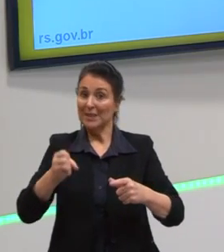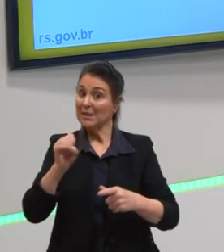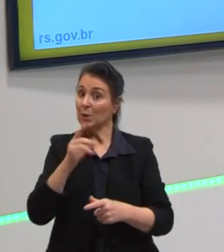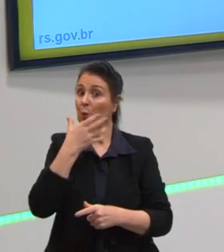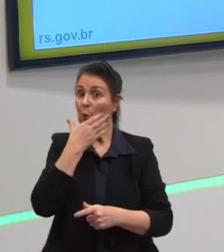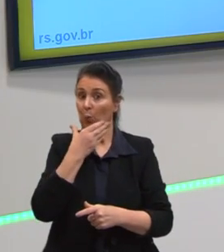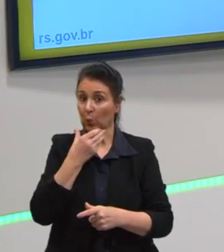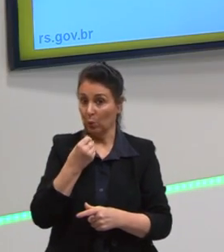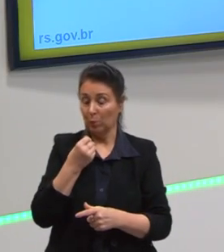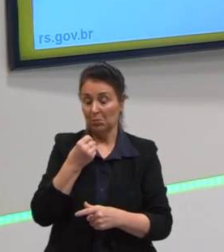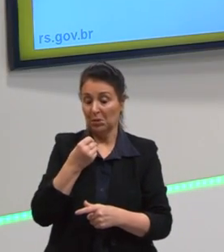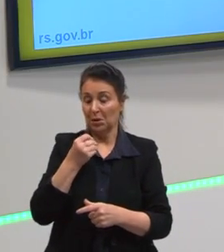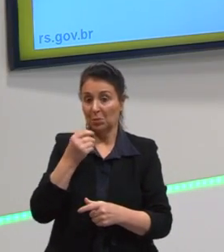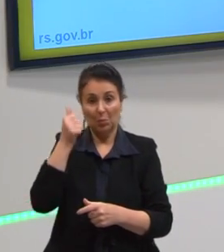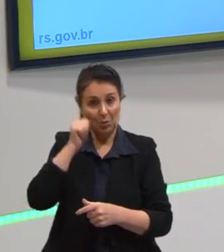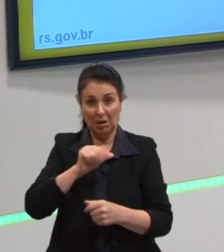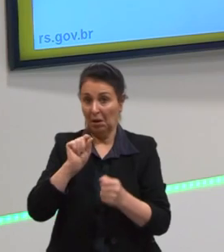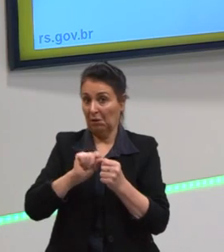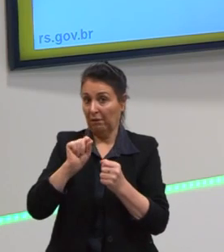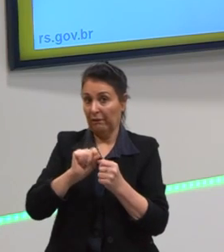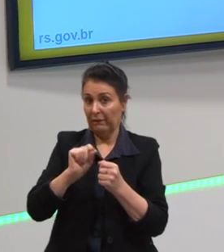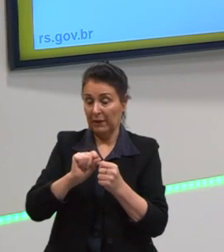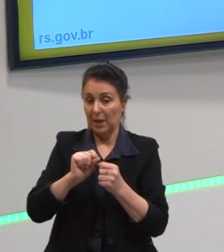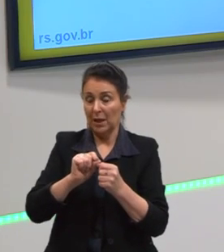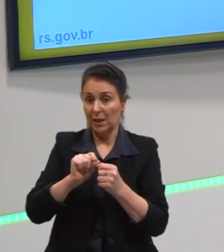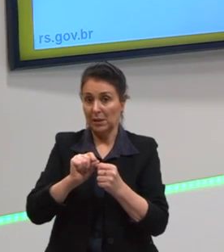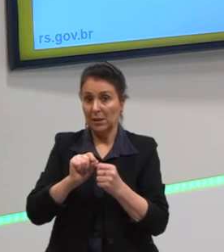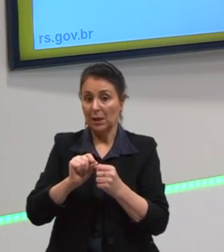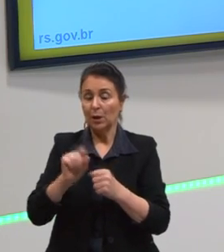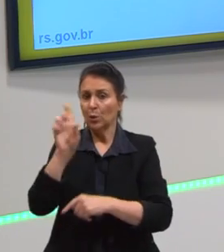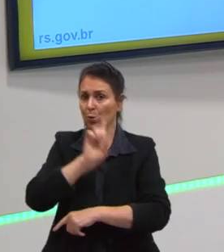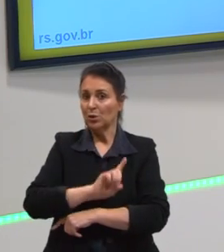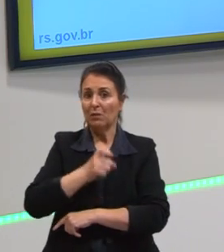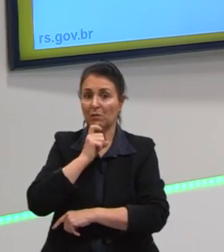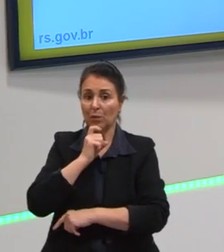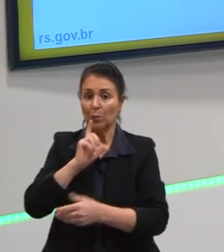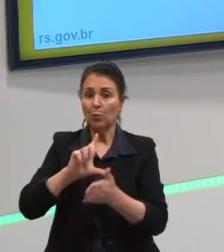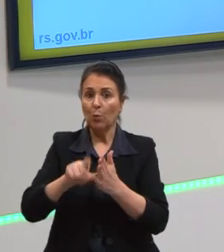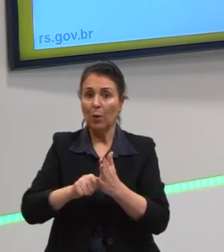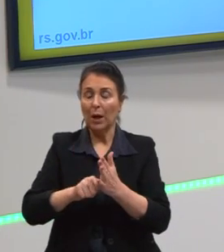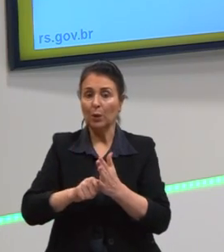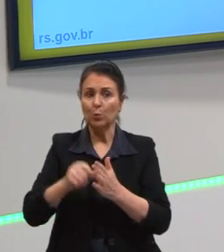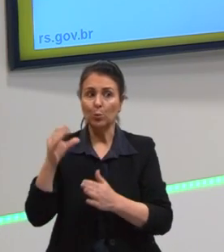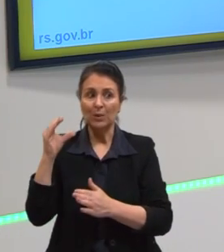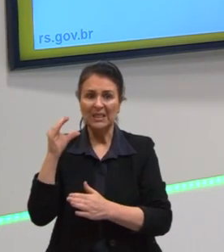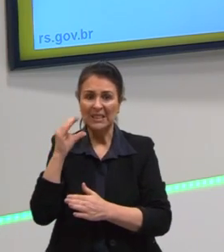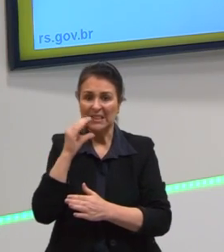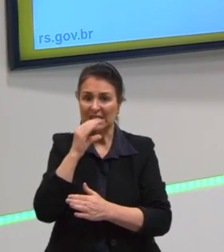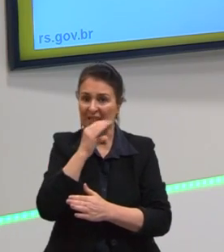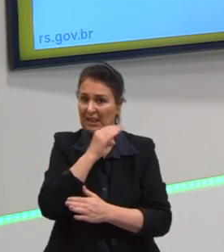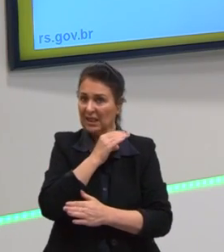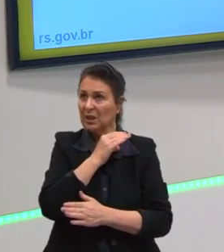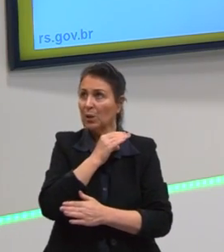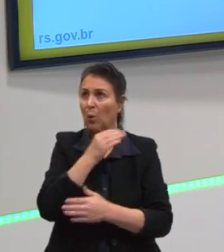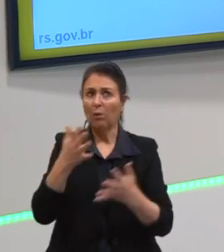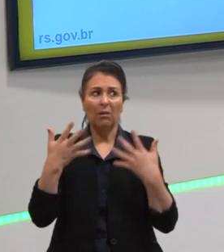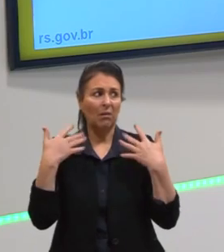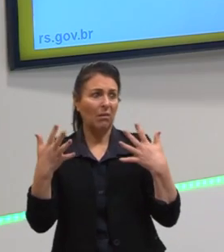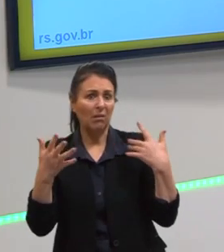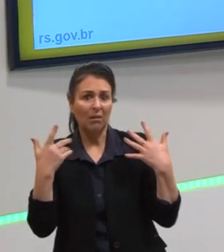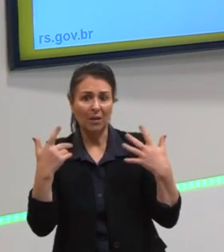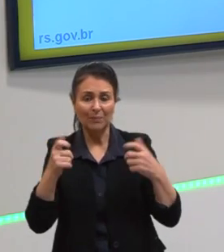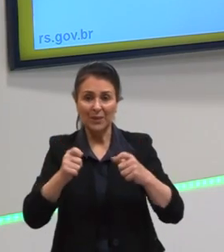provavelmente, esse espaço, em um dia muito quente, o aconteceu com o piso, com a cerâmica, ele expandiu. E aí,